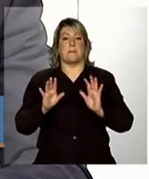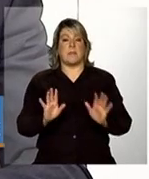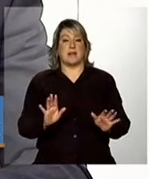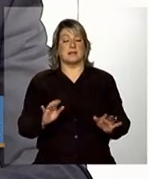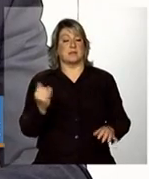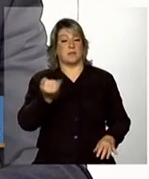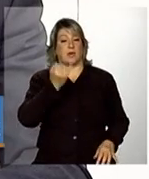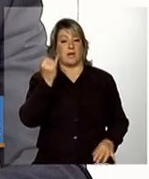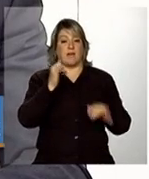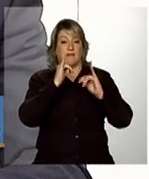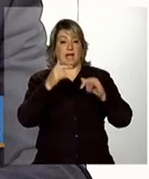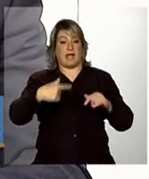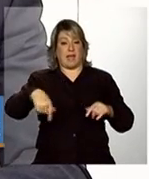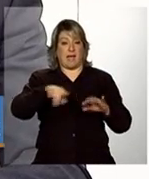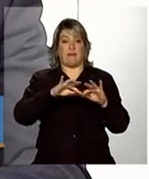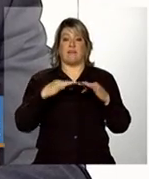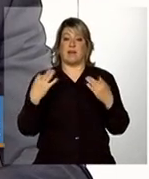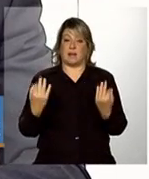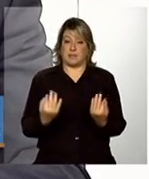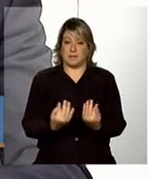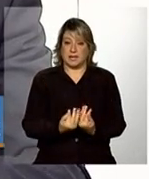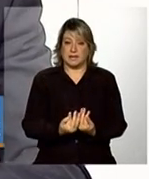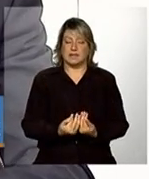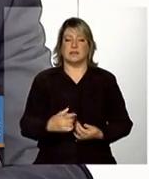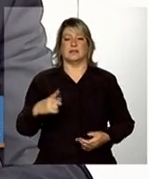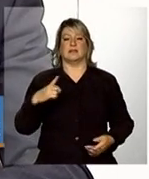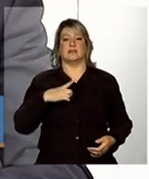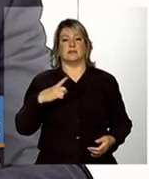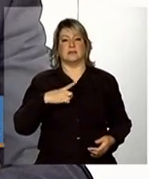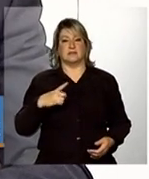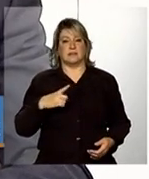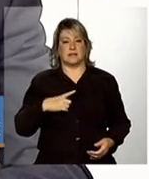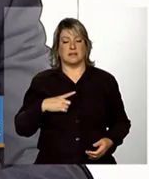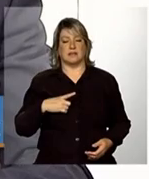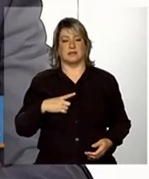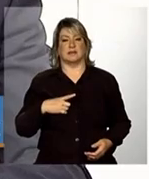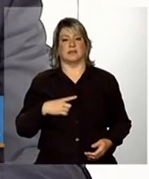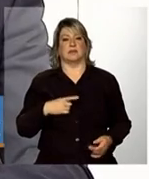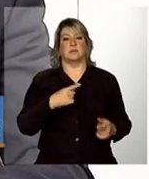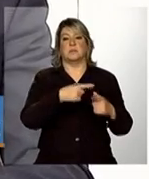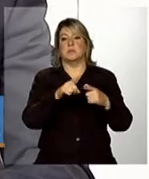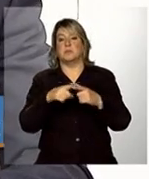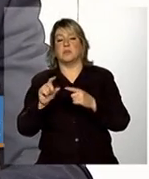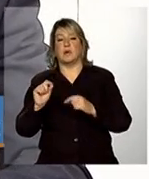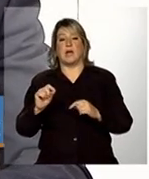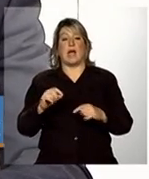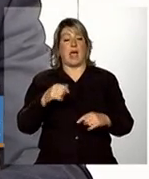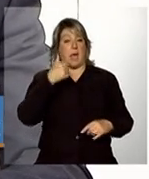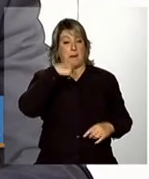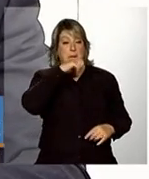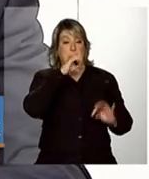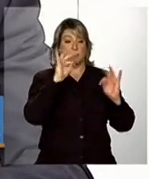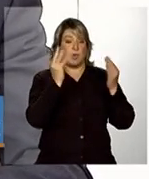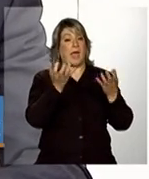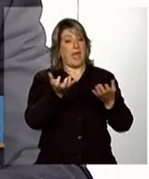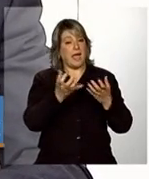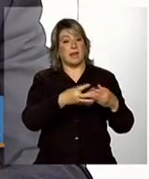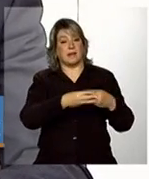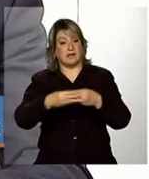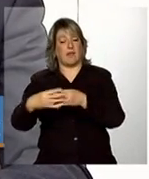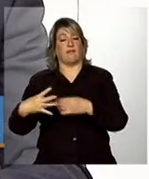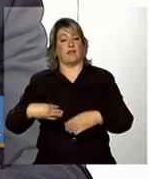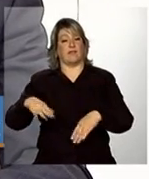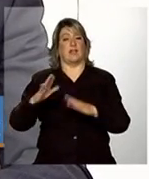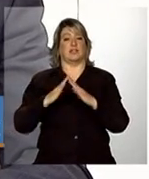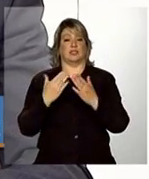que essas famílias, elas estão mandando um claro sinal de vulnerabilidade. Toda mãe quer mandar seu filho para a escola, toda mãe quer fazer o